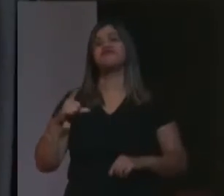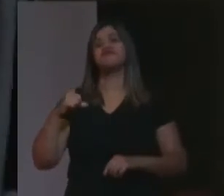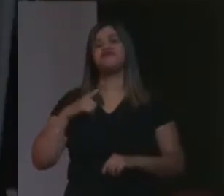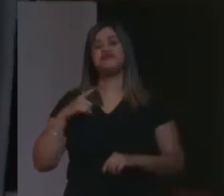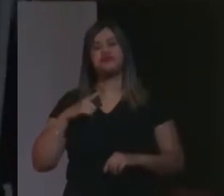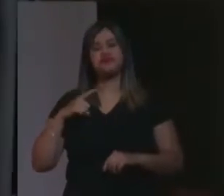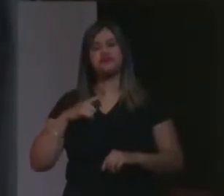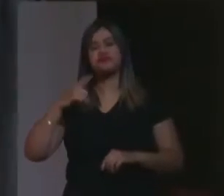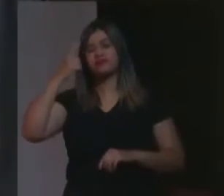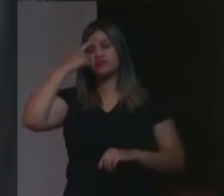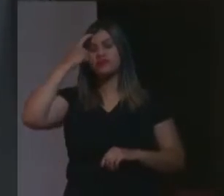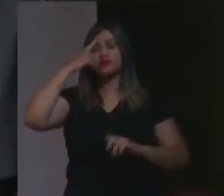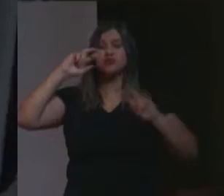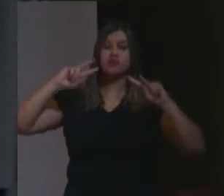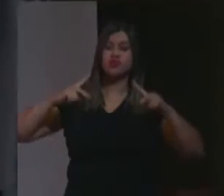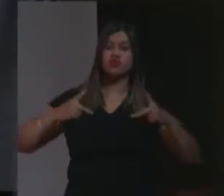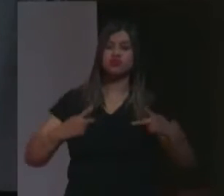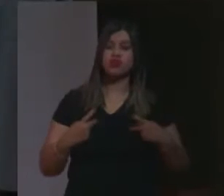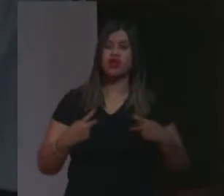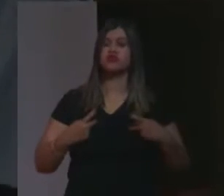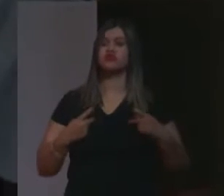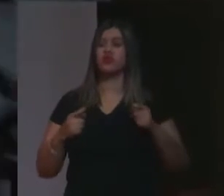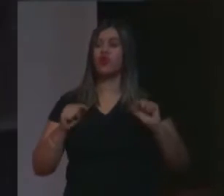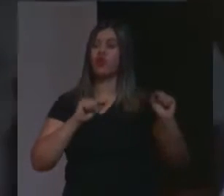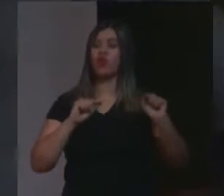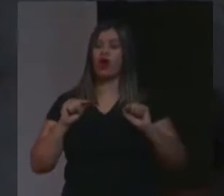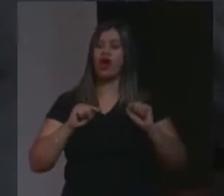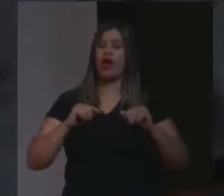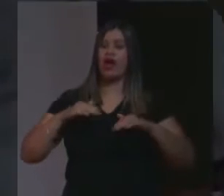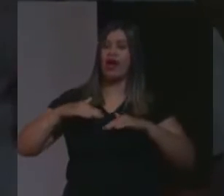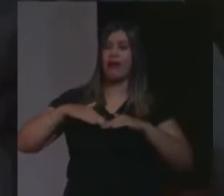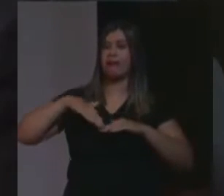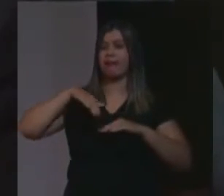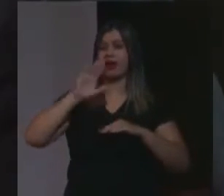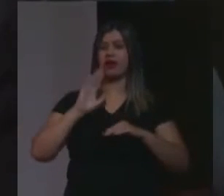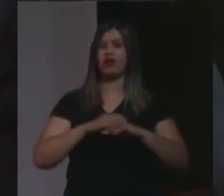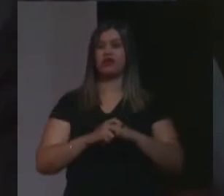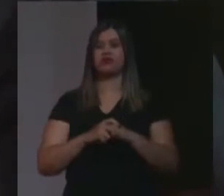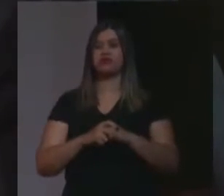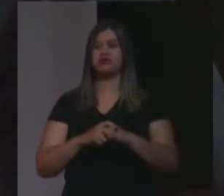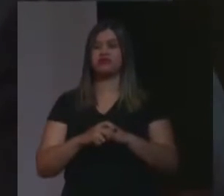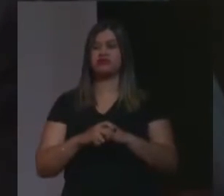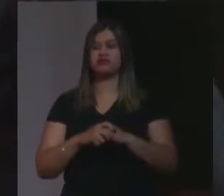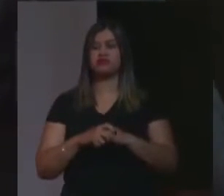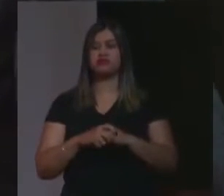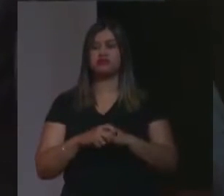civilizatório de pensamento humano maior que o dessa universidade que nós estamos aqui.